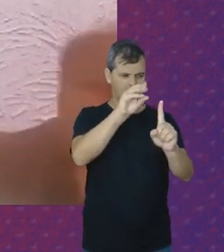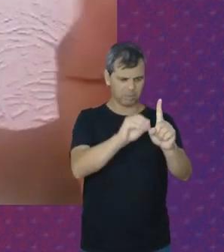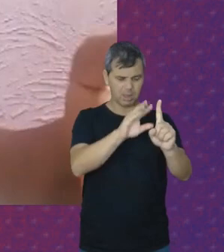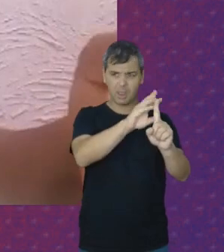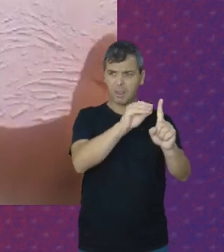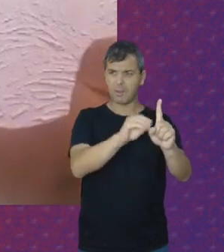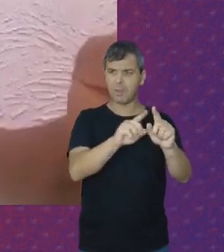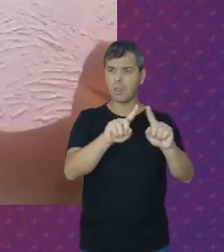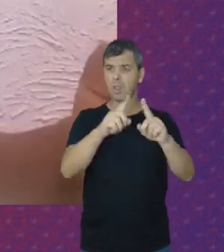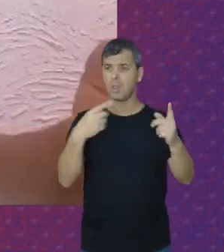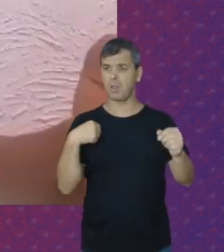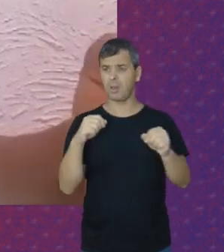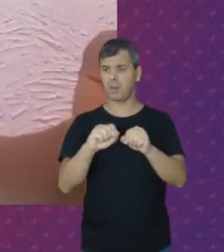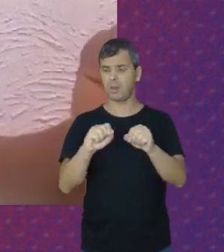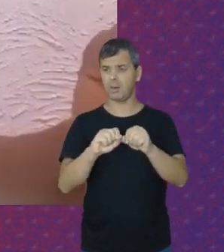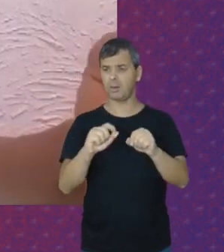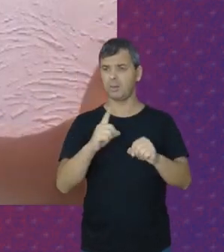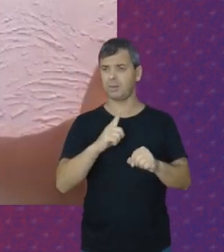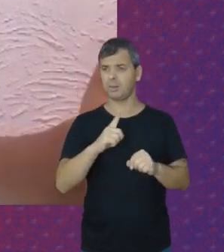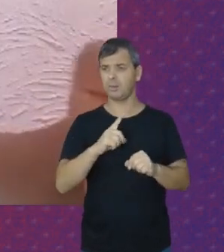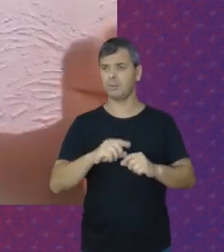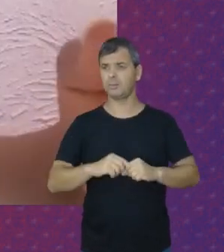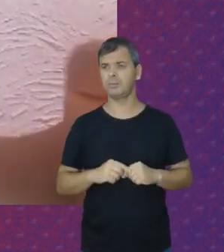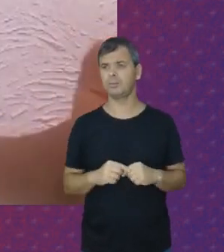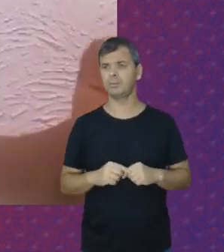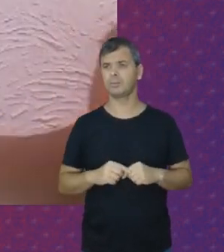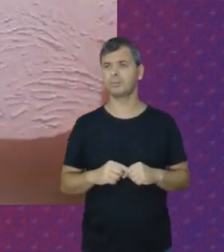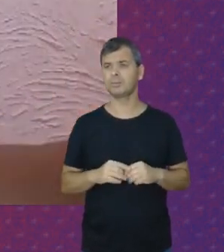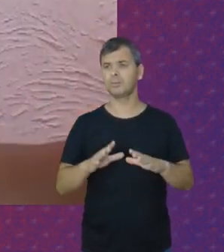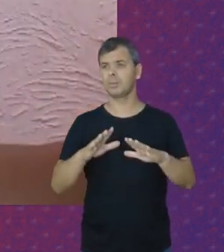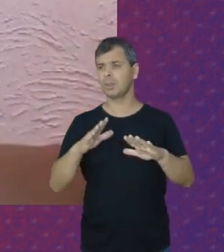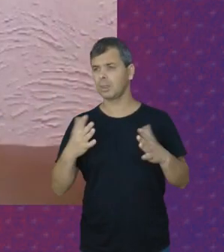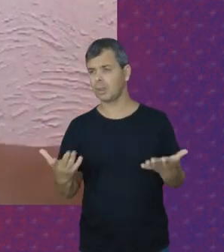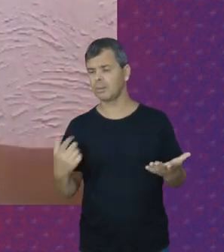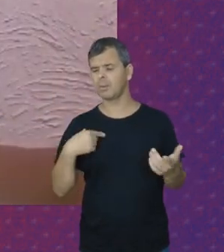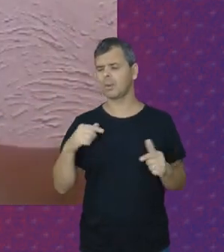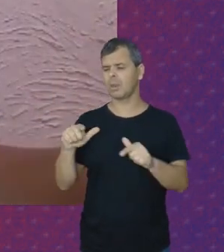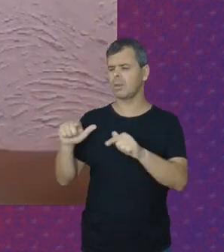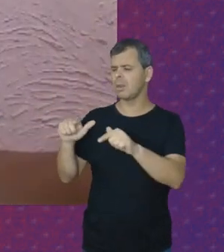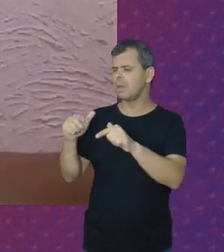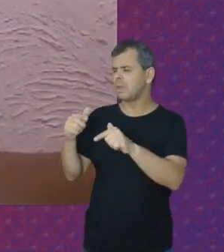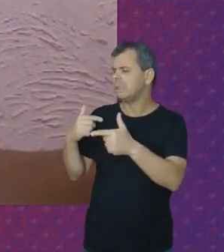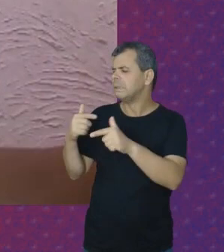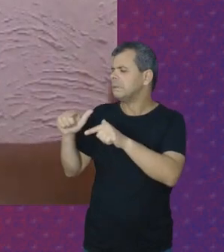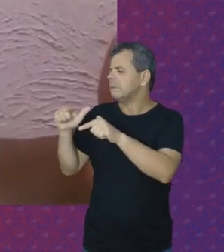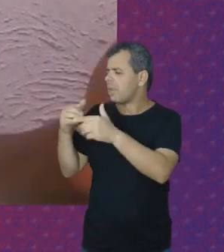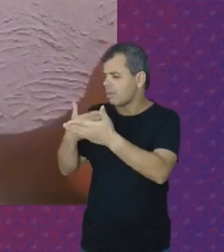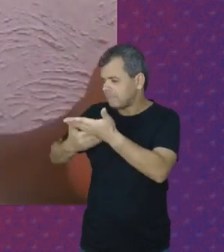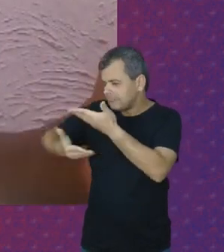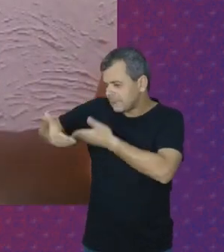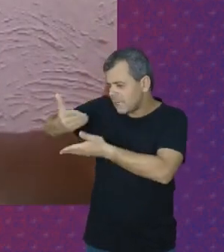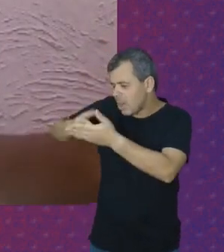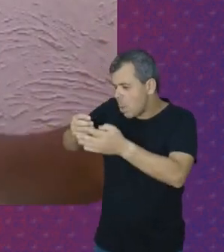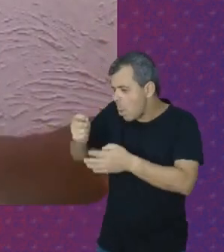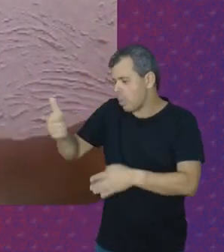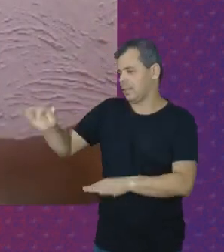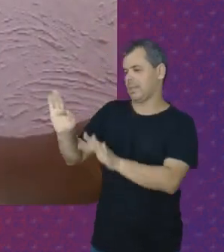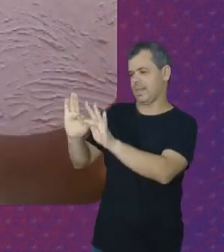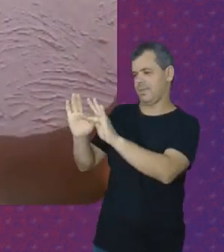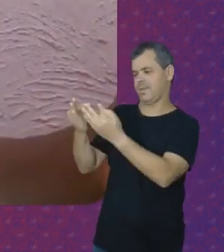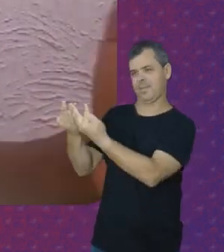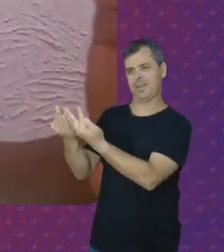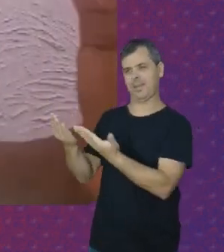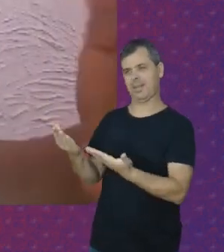obrigado a fazer Quando eles não usam Esse termo Ele tudo assim Ah poxa Eu te trato Com quase da família Você é quase da família